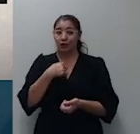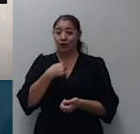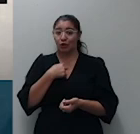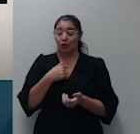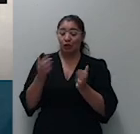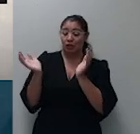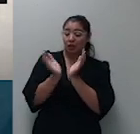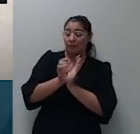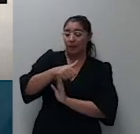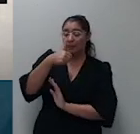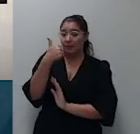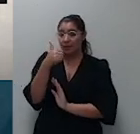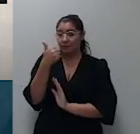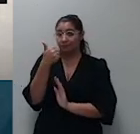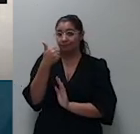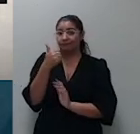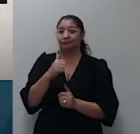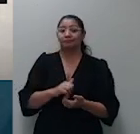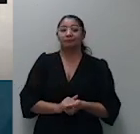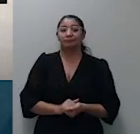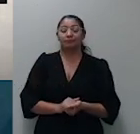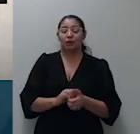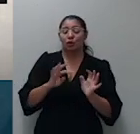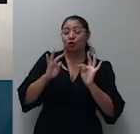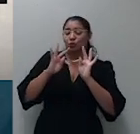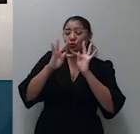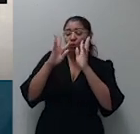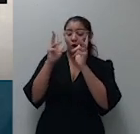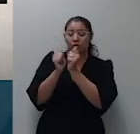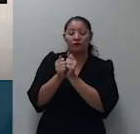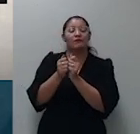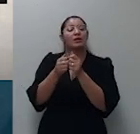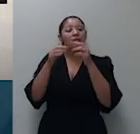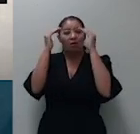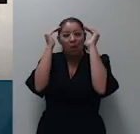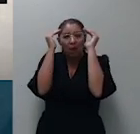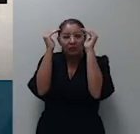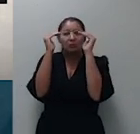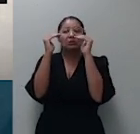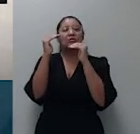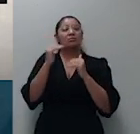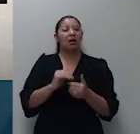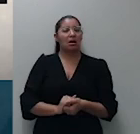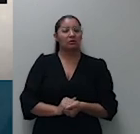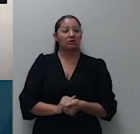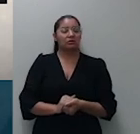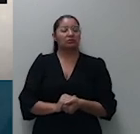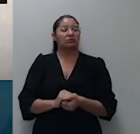todos envolvendo responsabilidade civil de tabelião